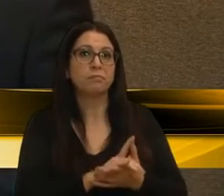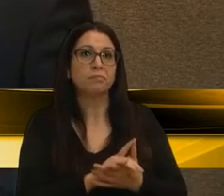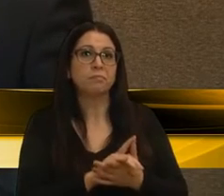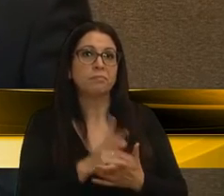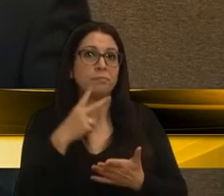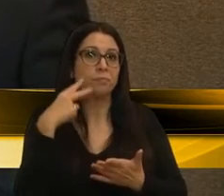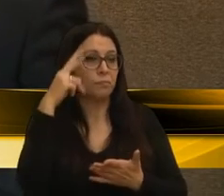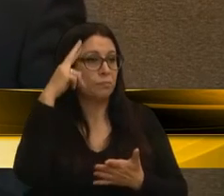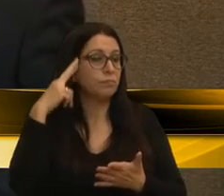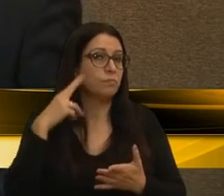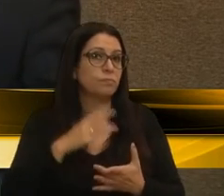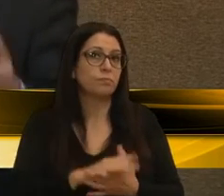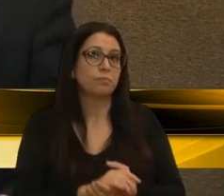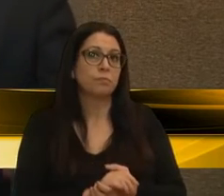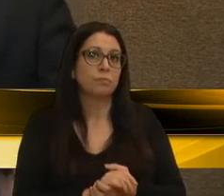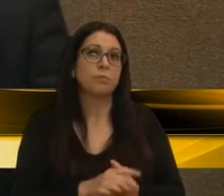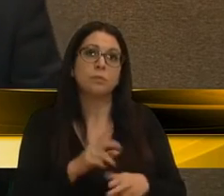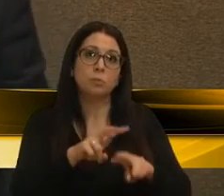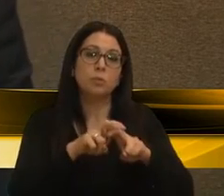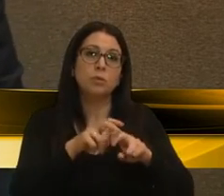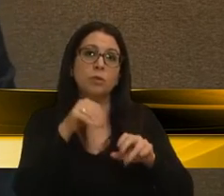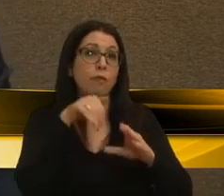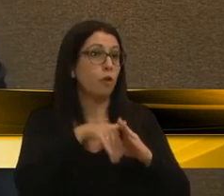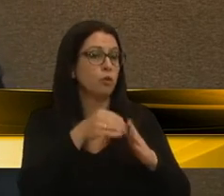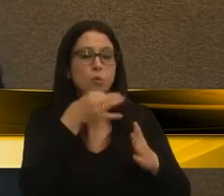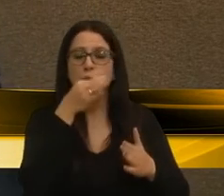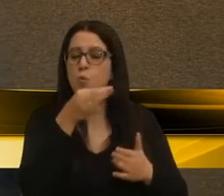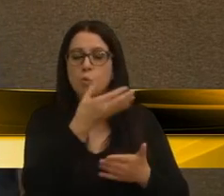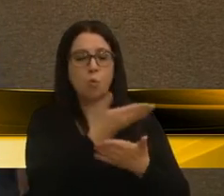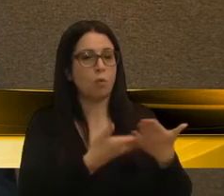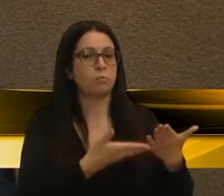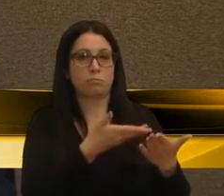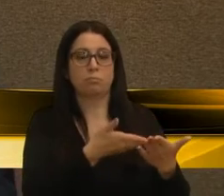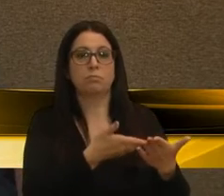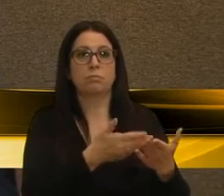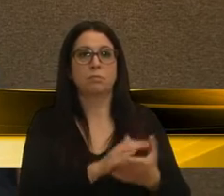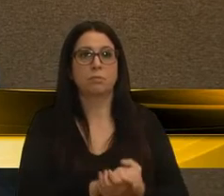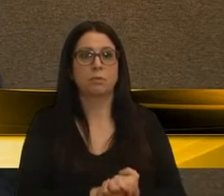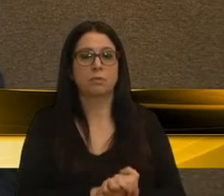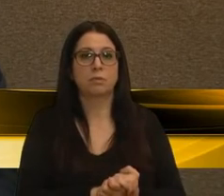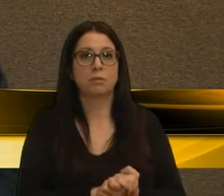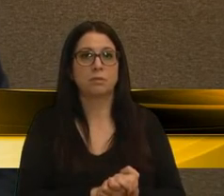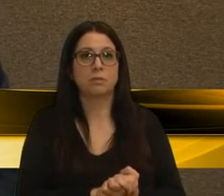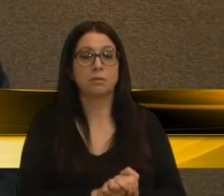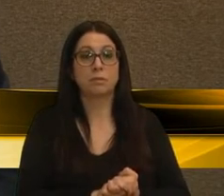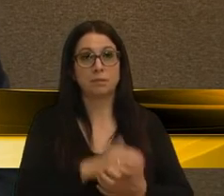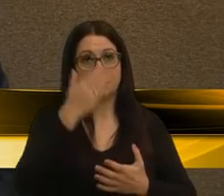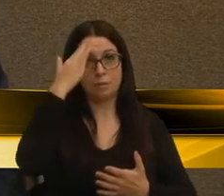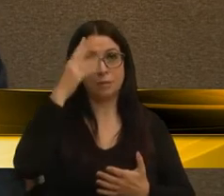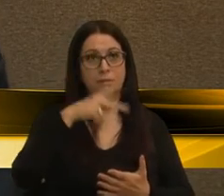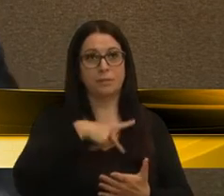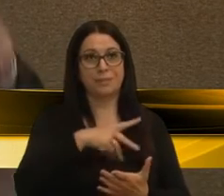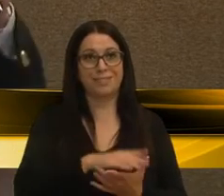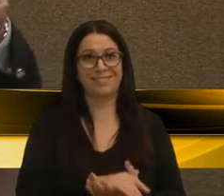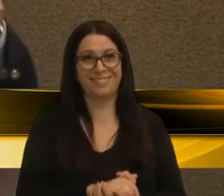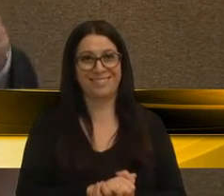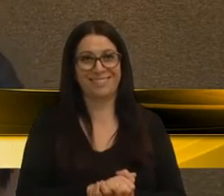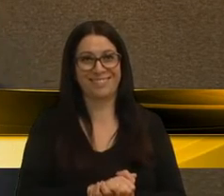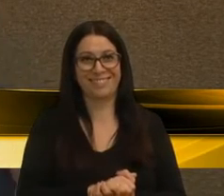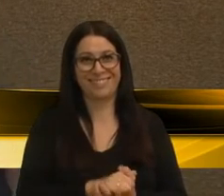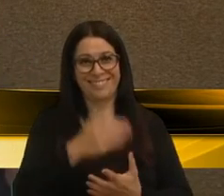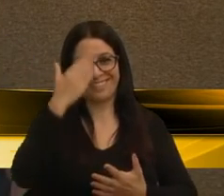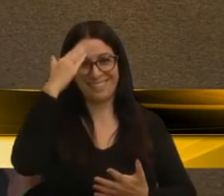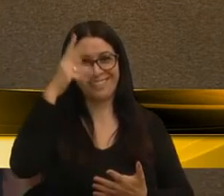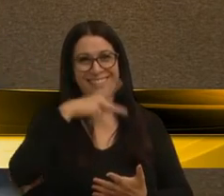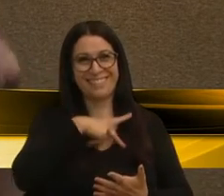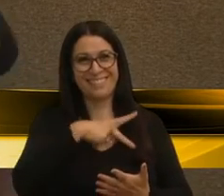vereador Rafael. Então, por isso que eu voto contra este parecer. Obrigado, filho. Certo. Obrigado, senhor presidente. Obrigado,